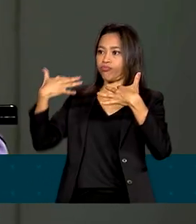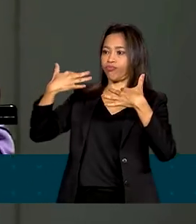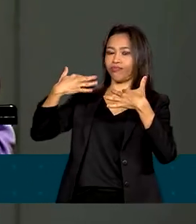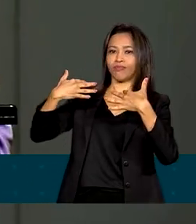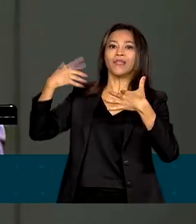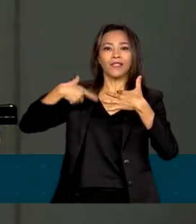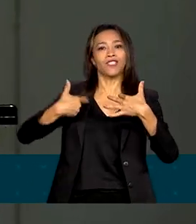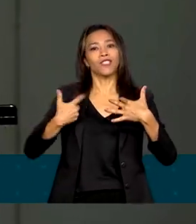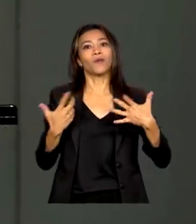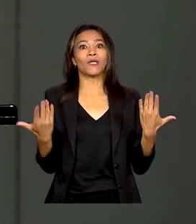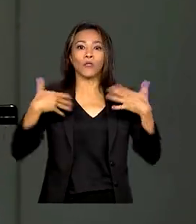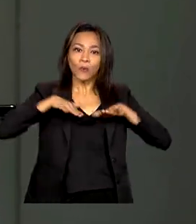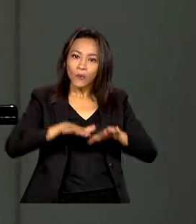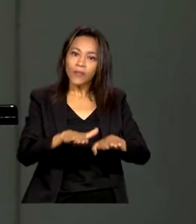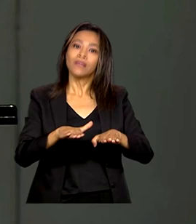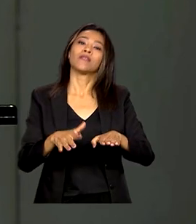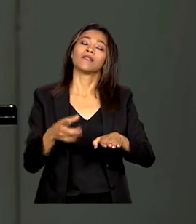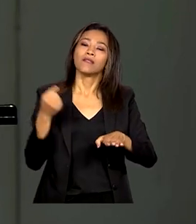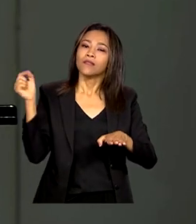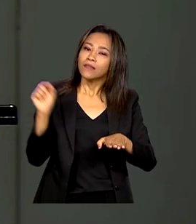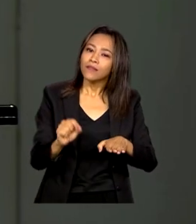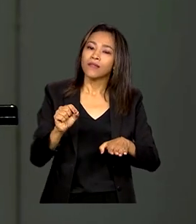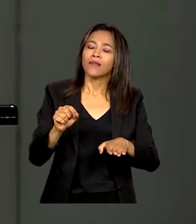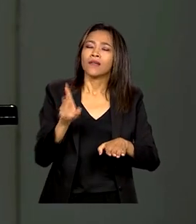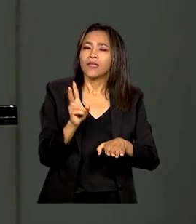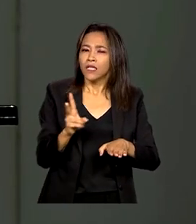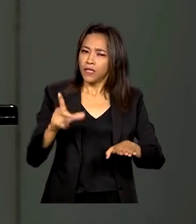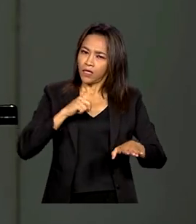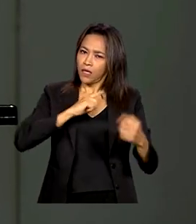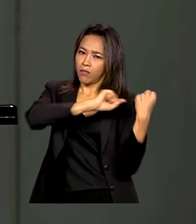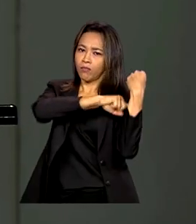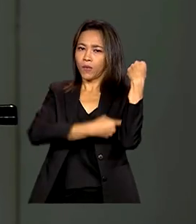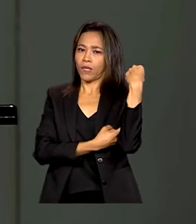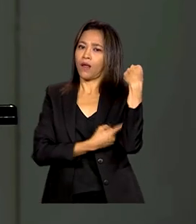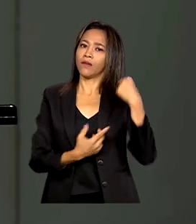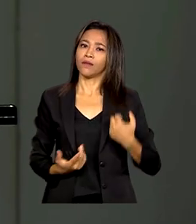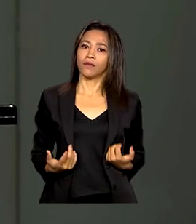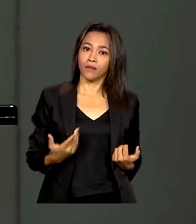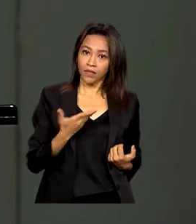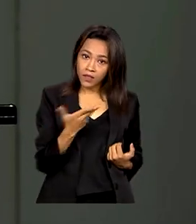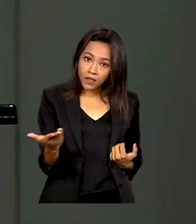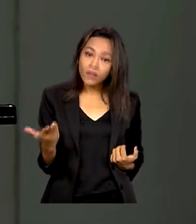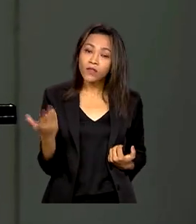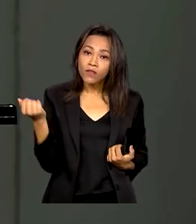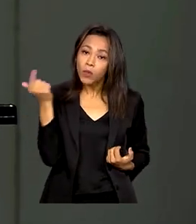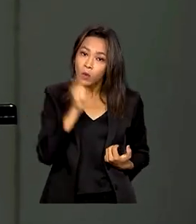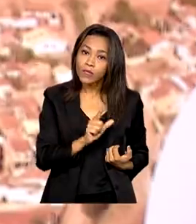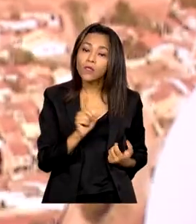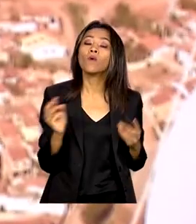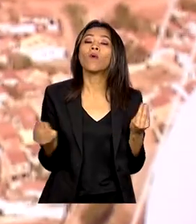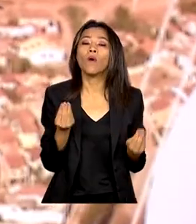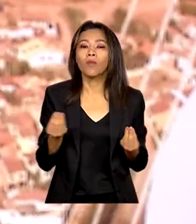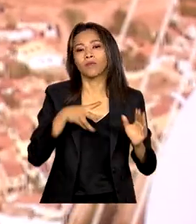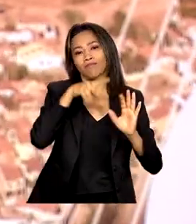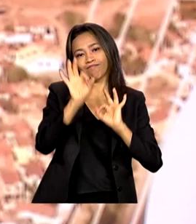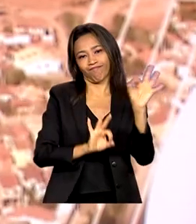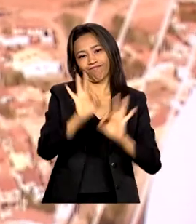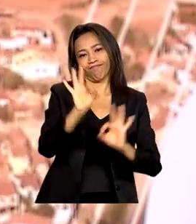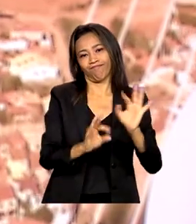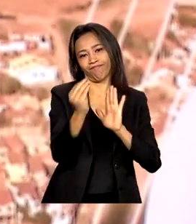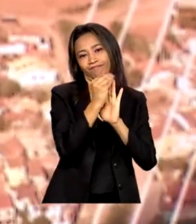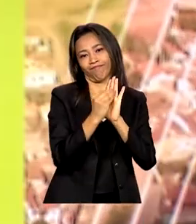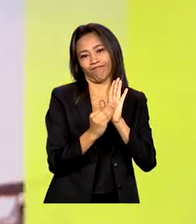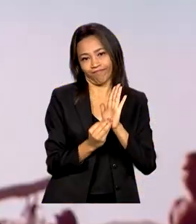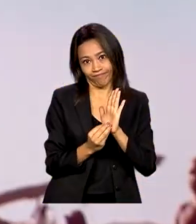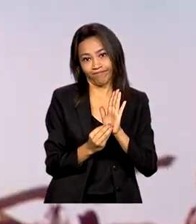excluídas e sejam incluídas e sejam empoderadas. Isso que nós já vamos fazer com o planejamento. E